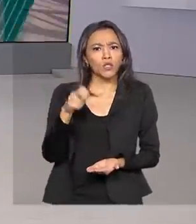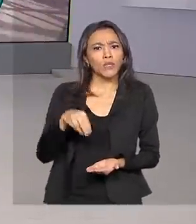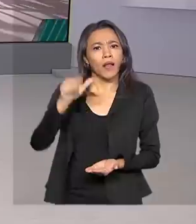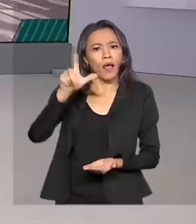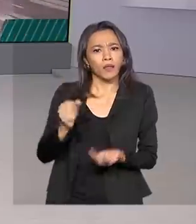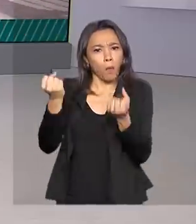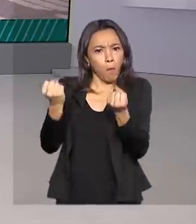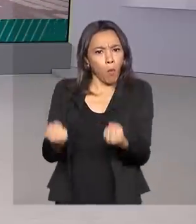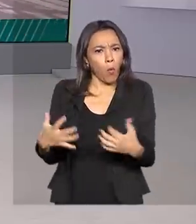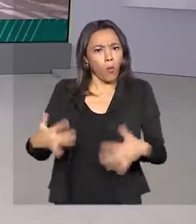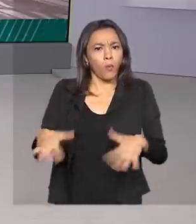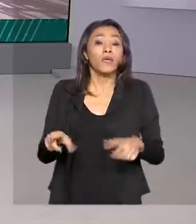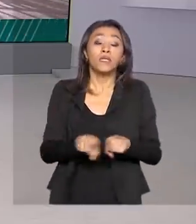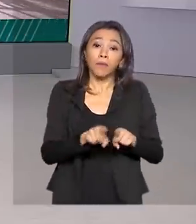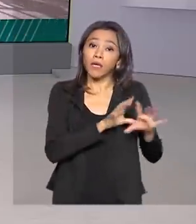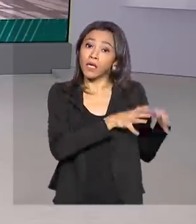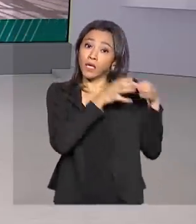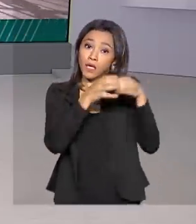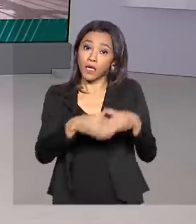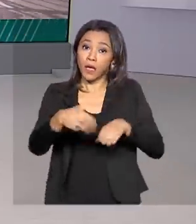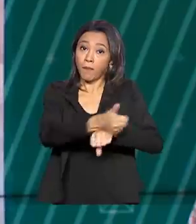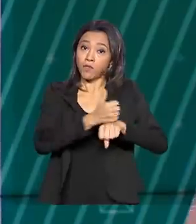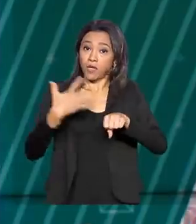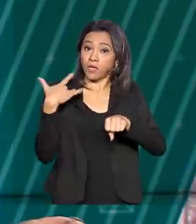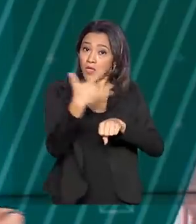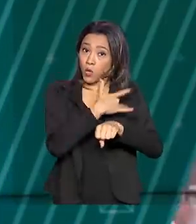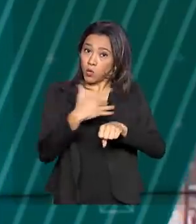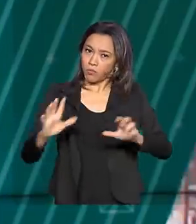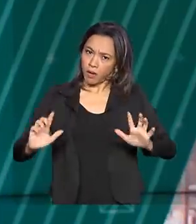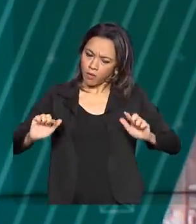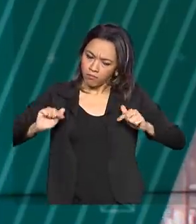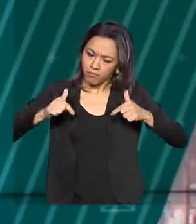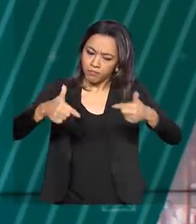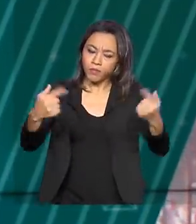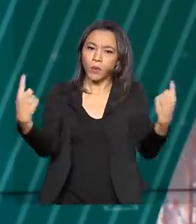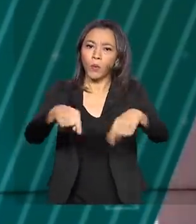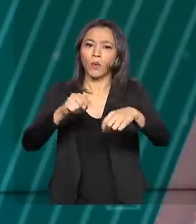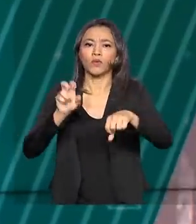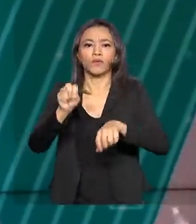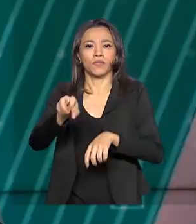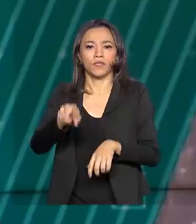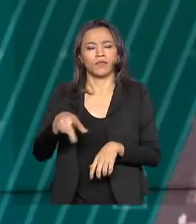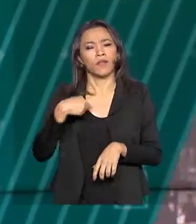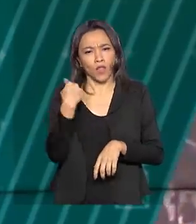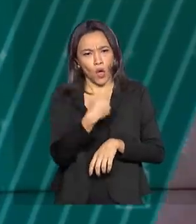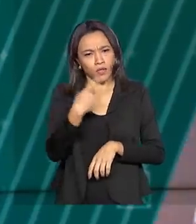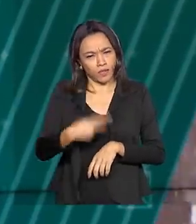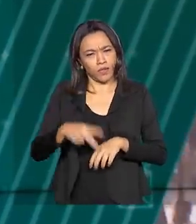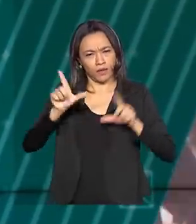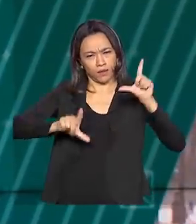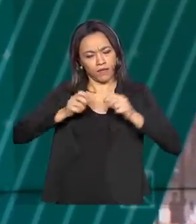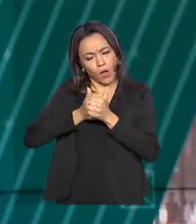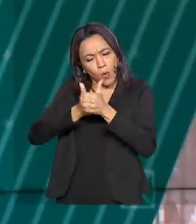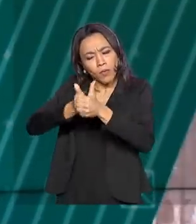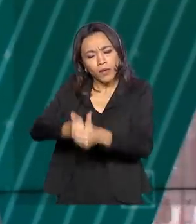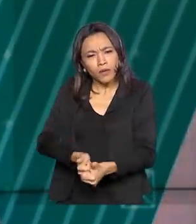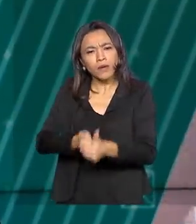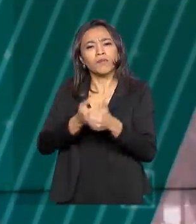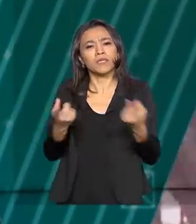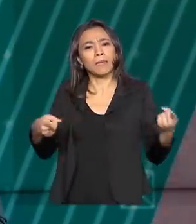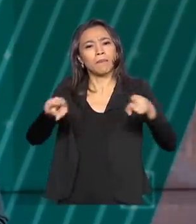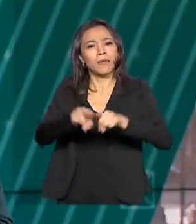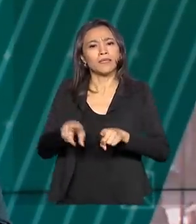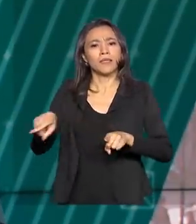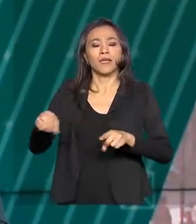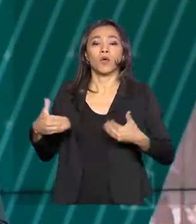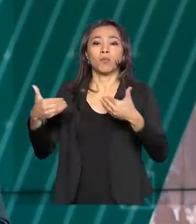profissionais de saúde, para enfrentar o vírus. A nossa equipe acompanhou todo esse trabalho do Ministério da Saúde em parceria com o